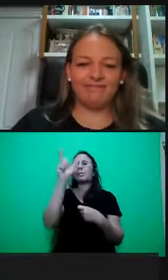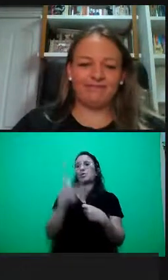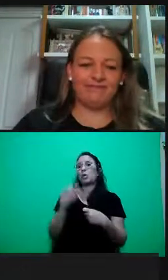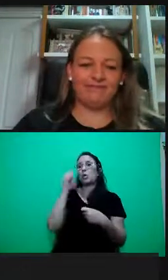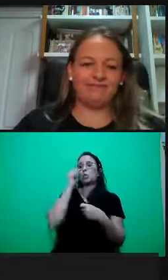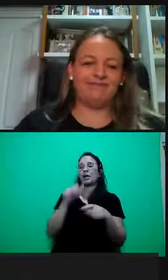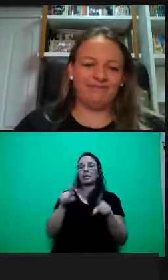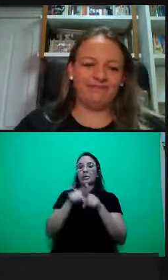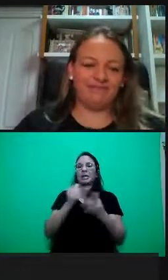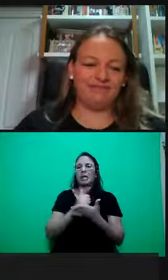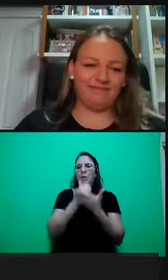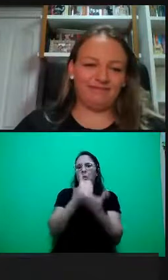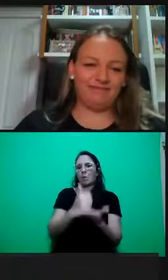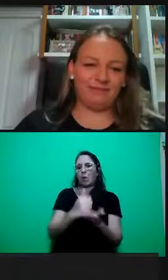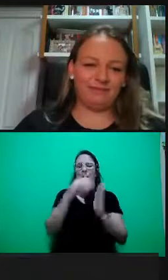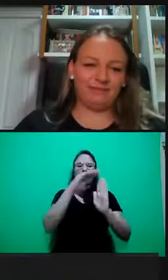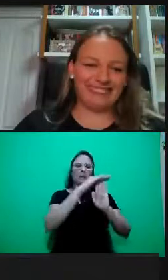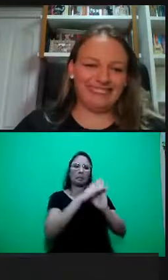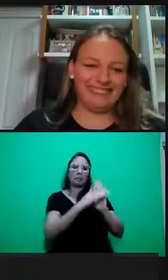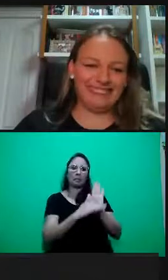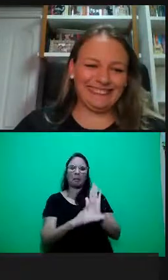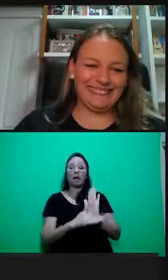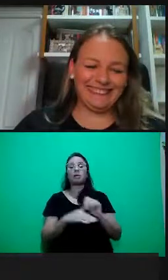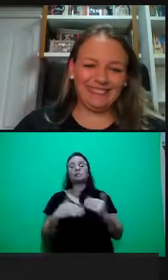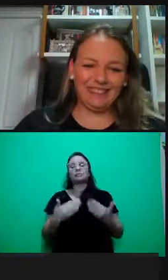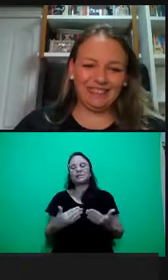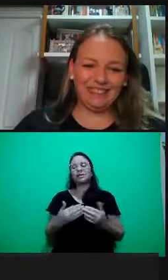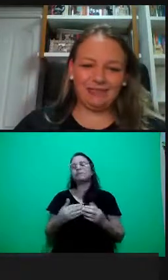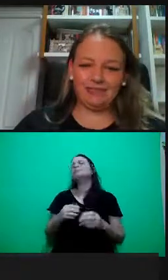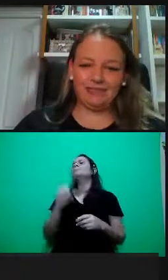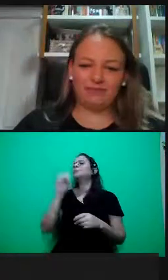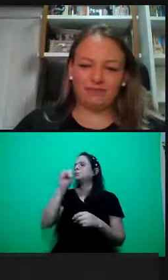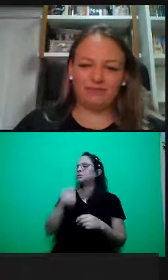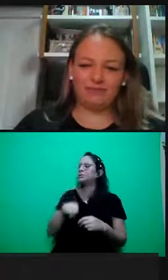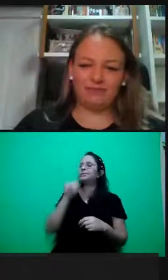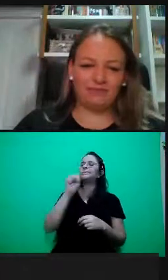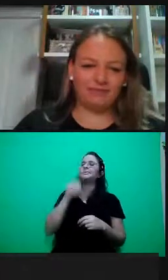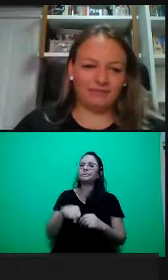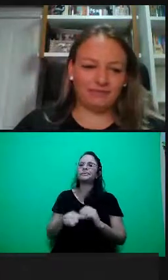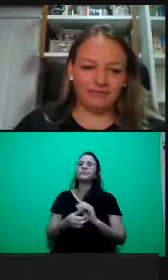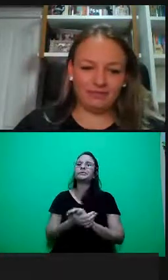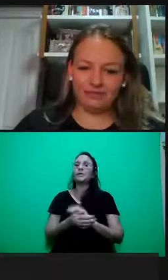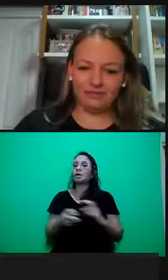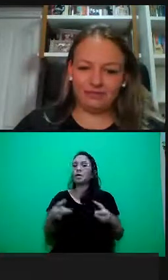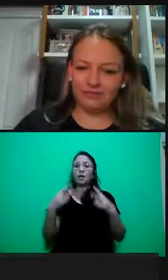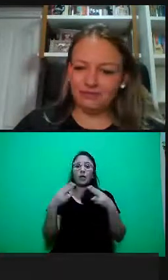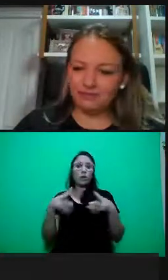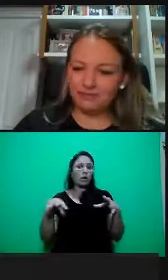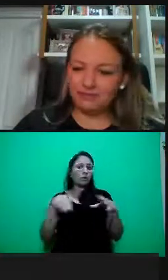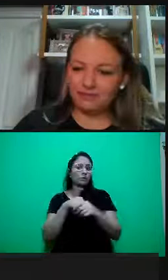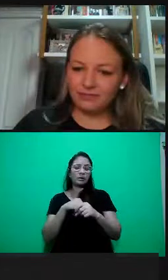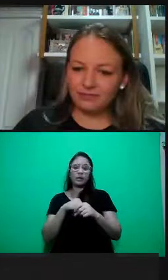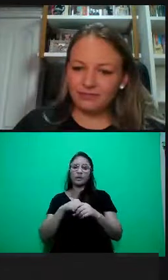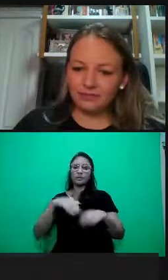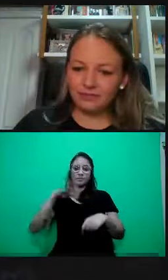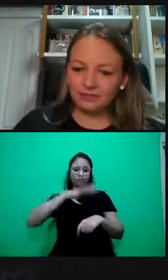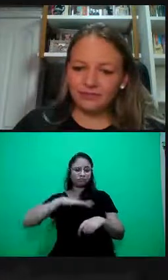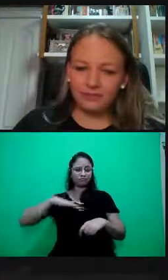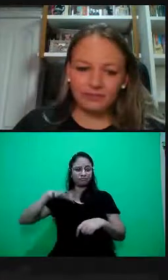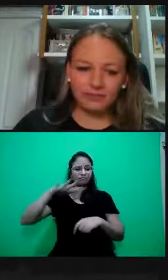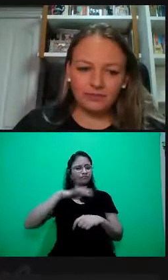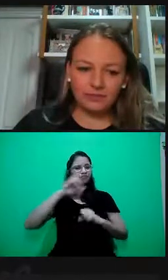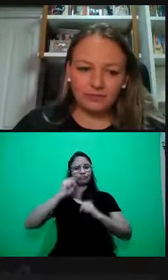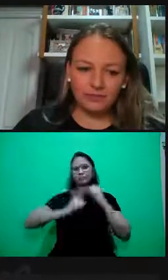Maravilhosa, Andréia, beijo. É isso mesmo, e a mesma coisa dentro dos espaços organizacionais, né, Andréia? De